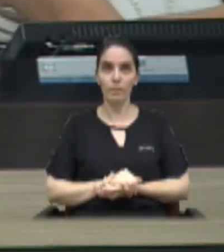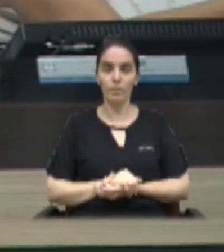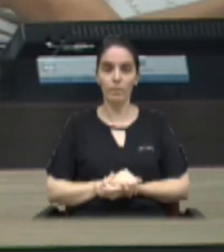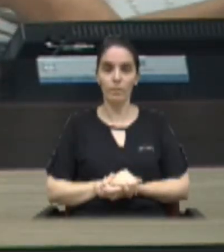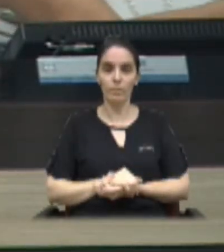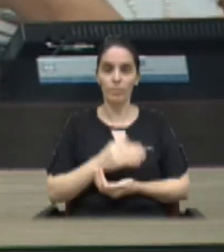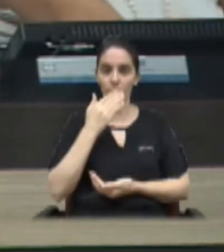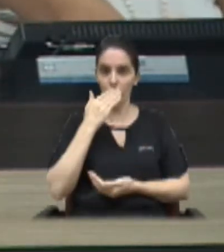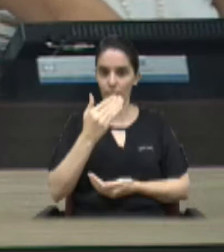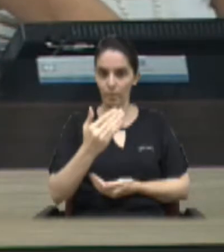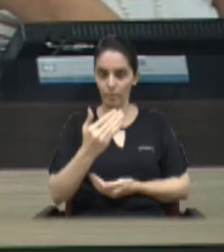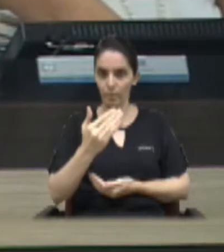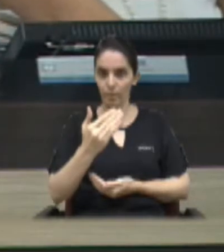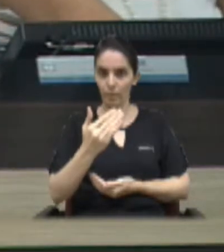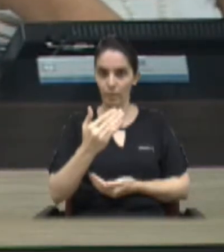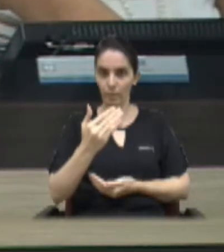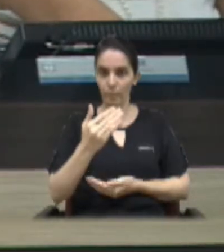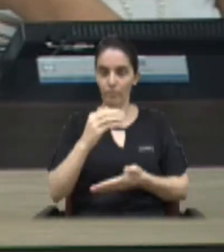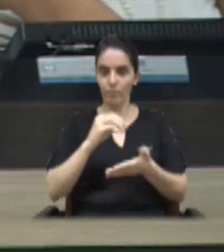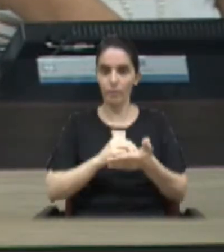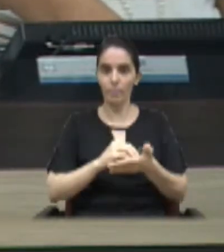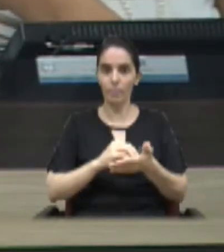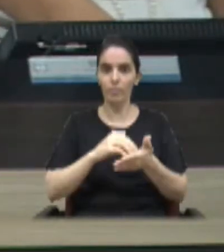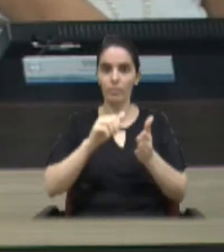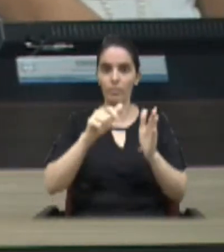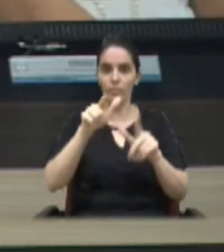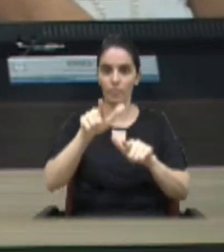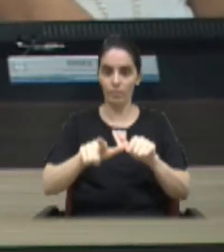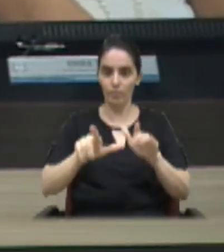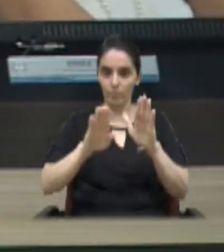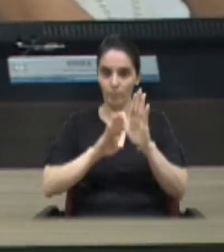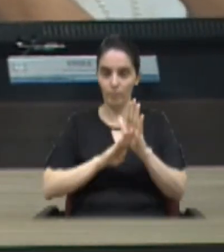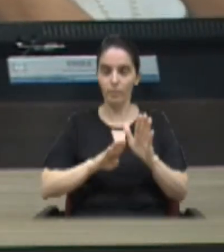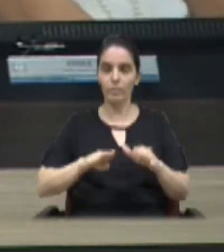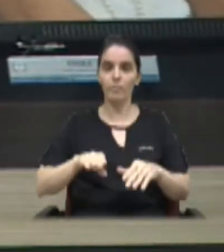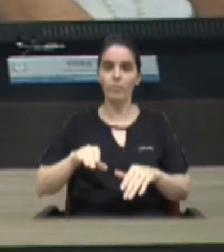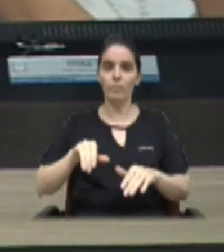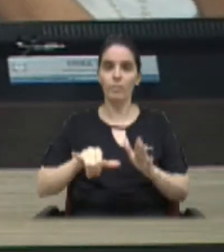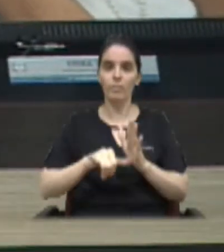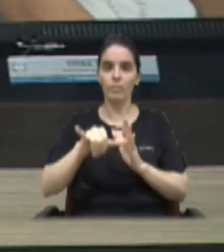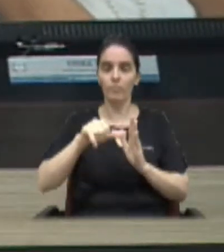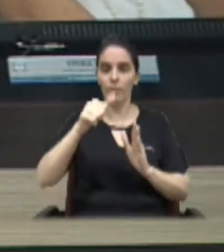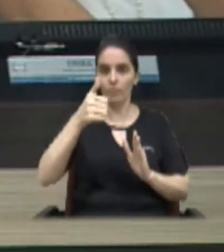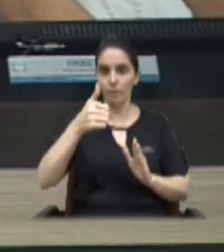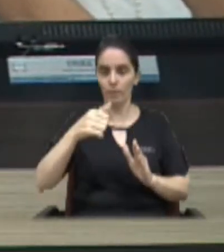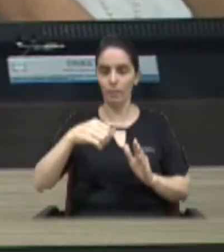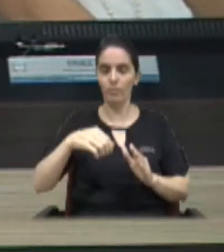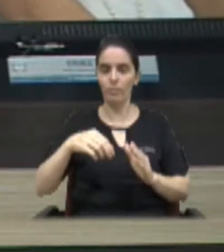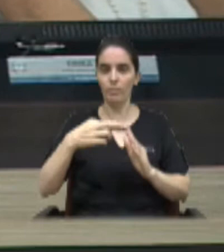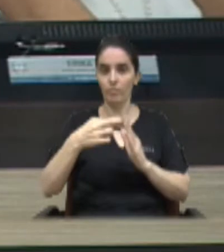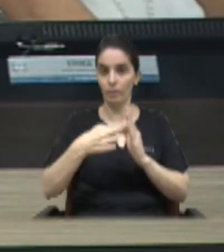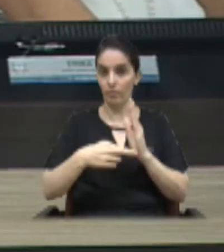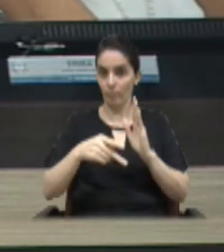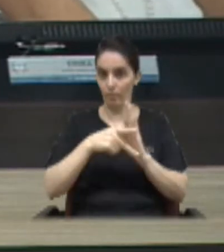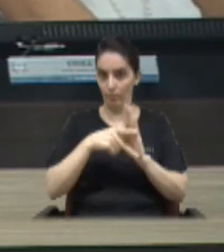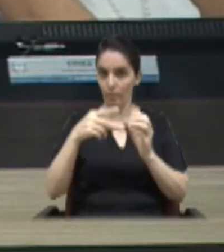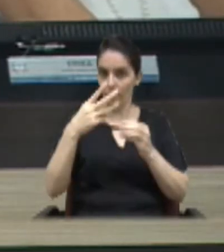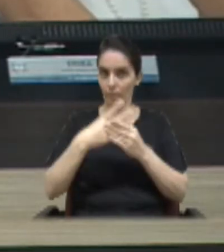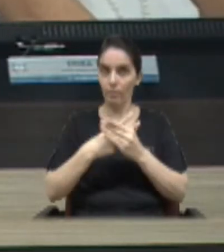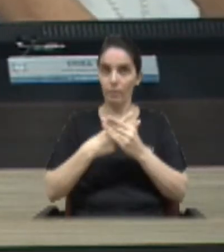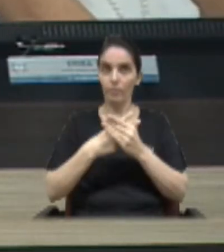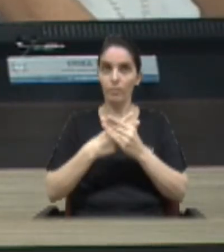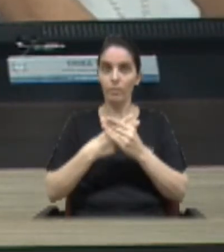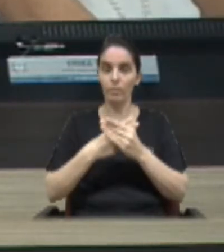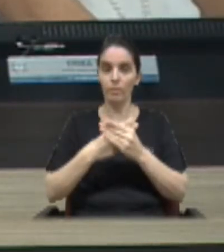requerimento requeremos com fundamento na letra B do inciso 1 do artigo 192 do regimento interno dessa Câmara Municipal de